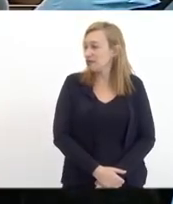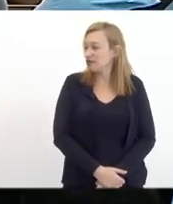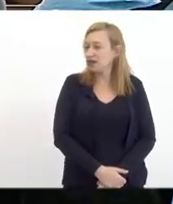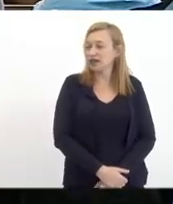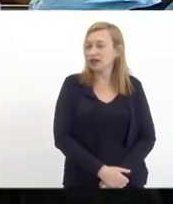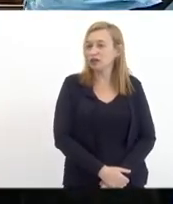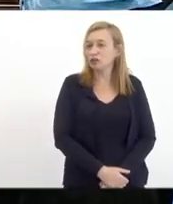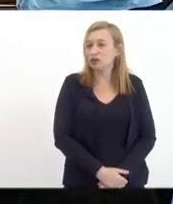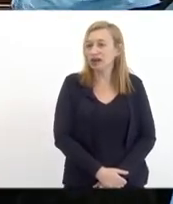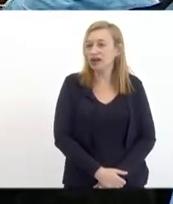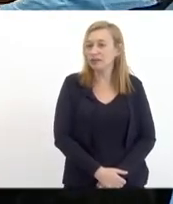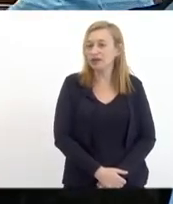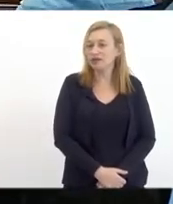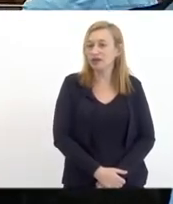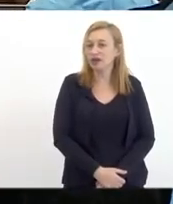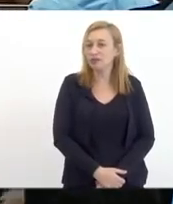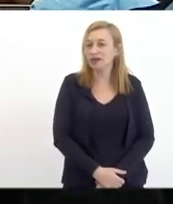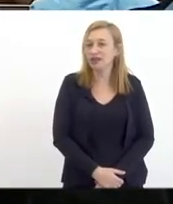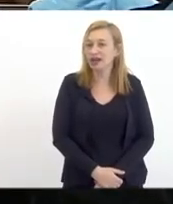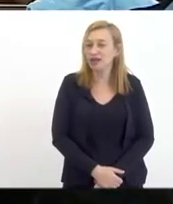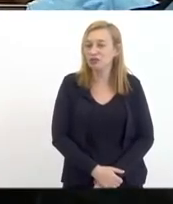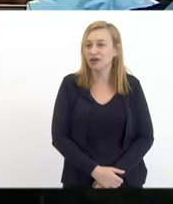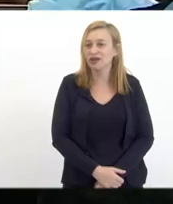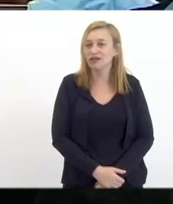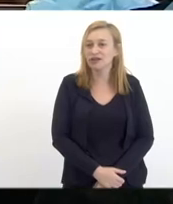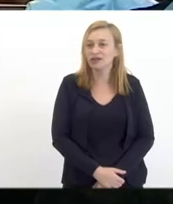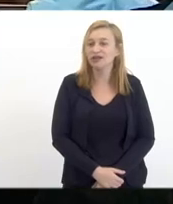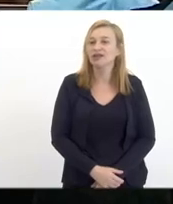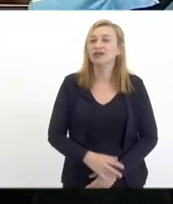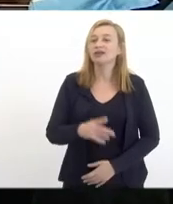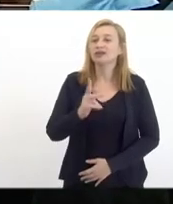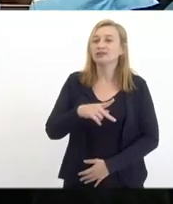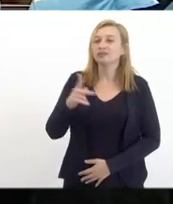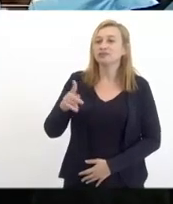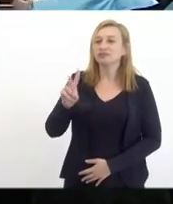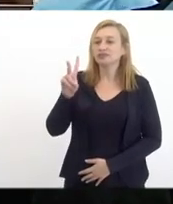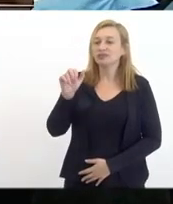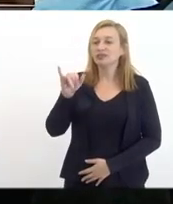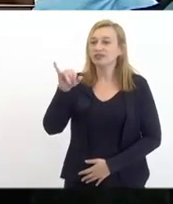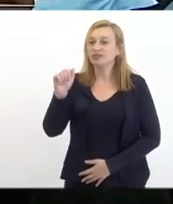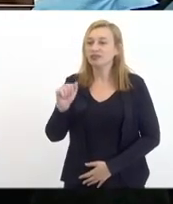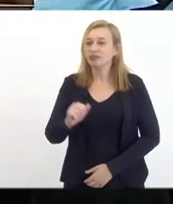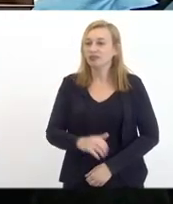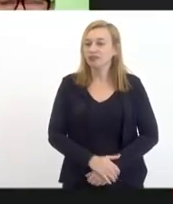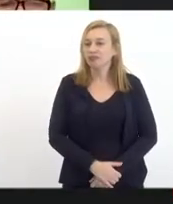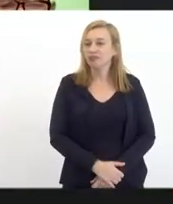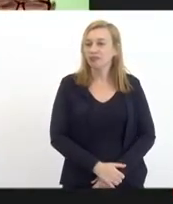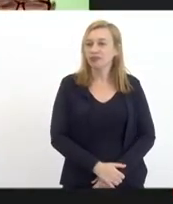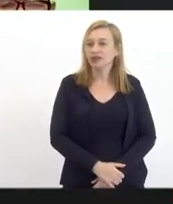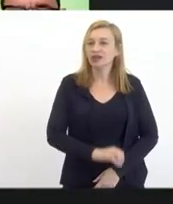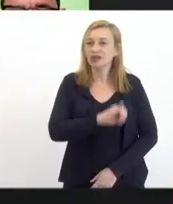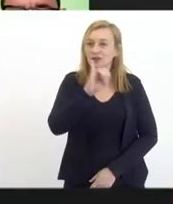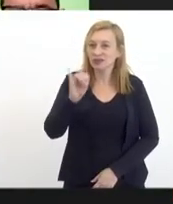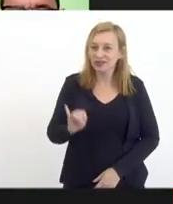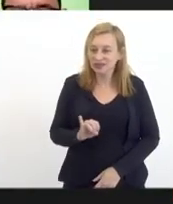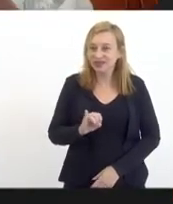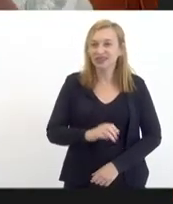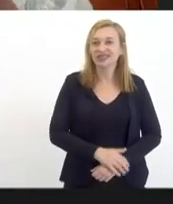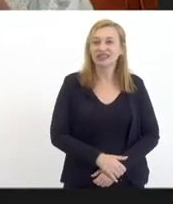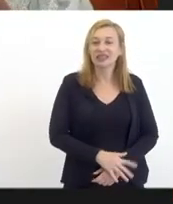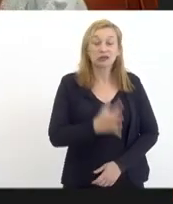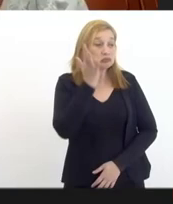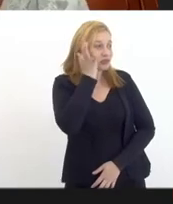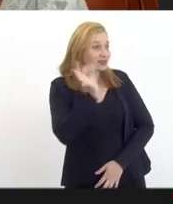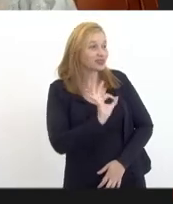professora Vânia conseguiu se reestabelecer Oi por favor eu sei o que